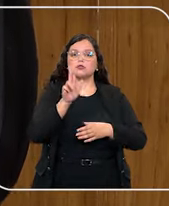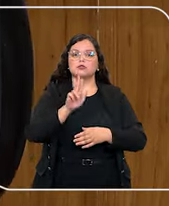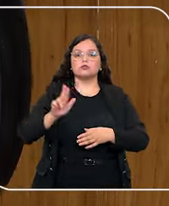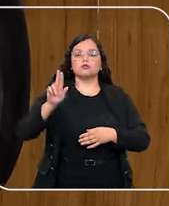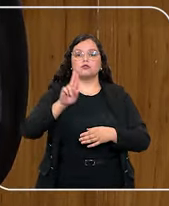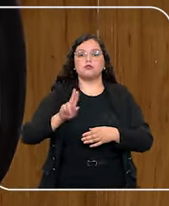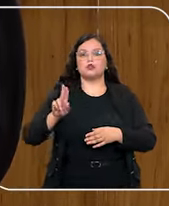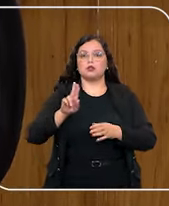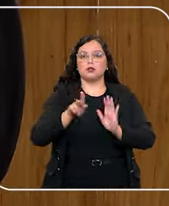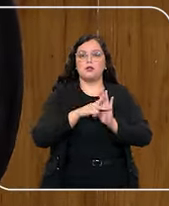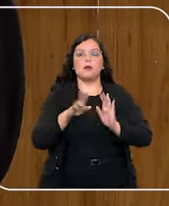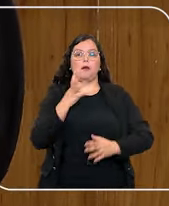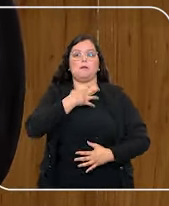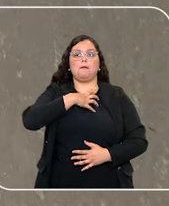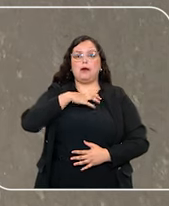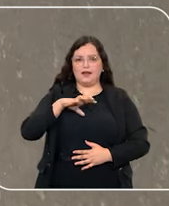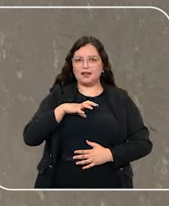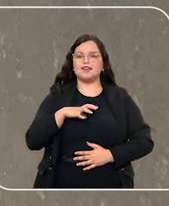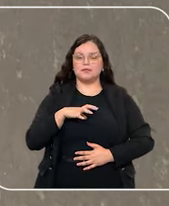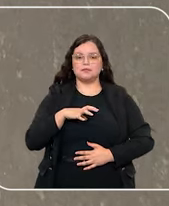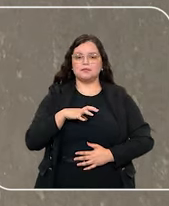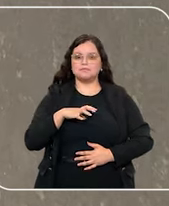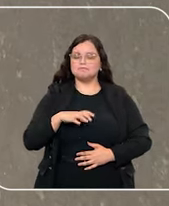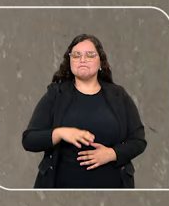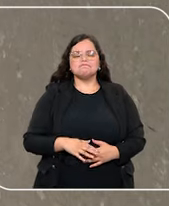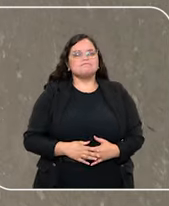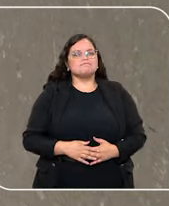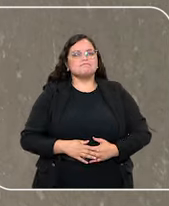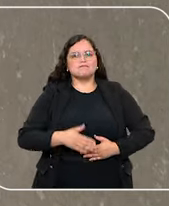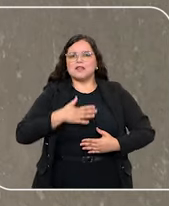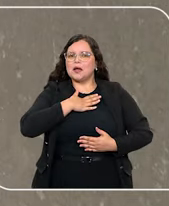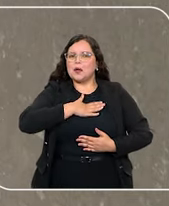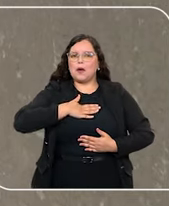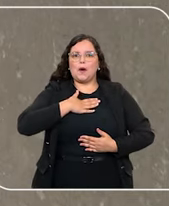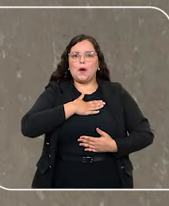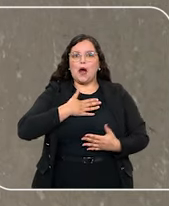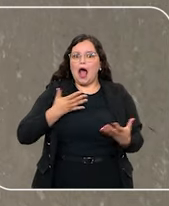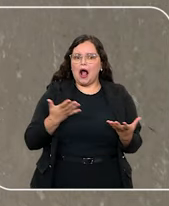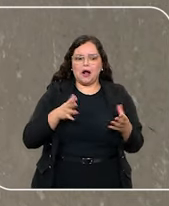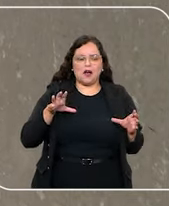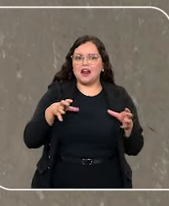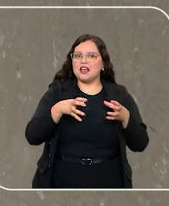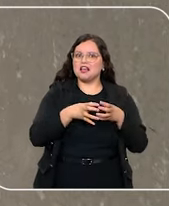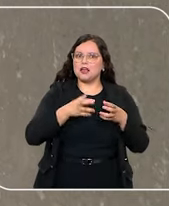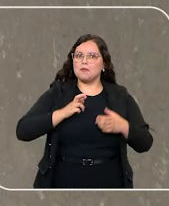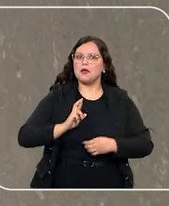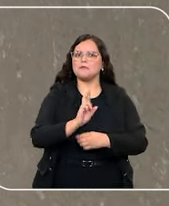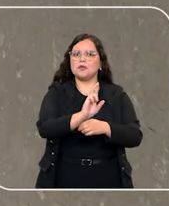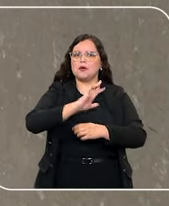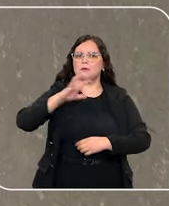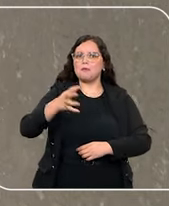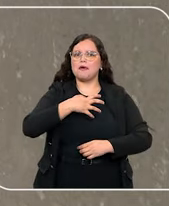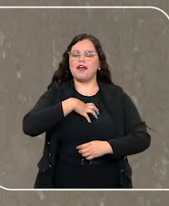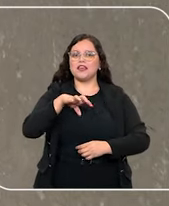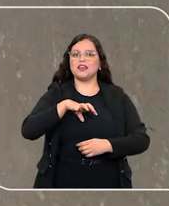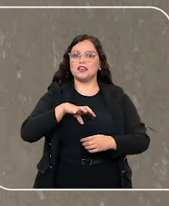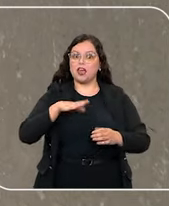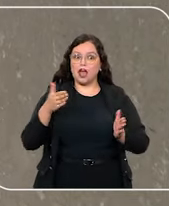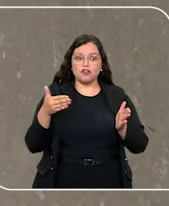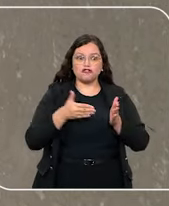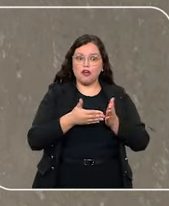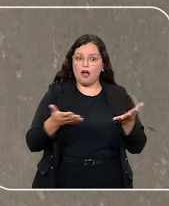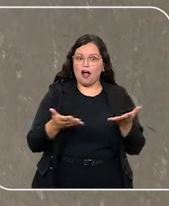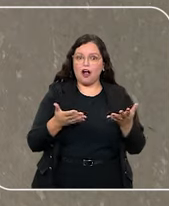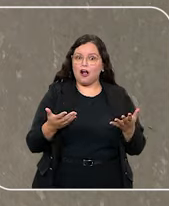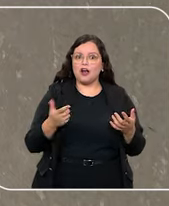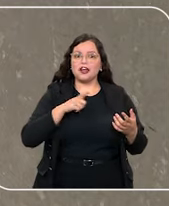Universidade Federal da Bahia. Realmente muito gratificante a gente, enquanto equipe, poder estar representando a Bahia e poder estar chegando na final